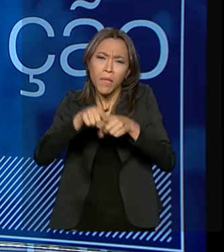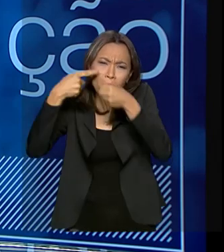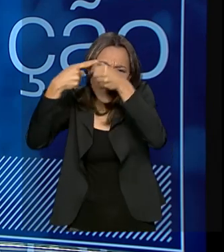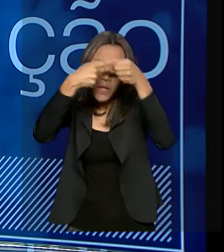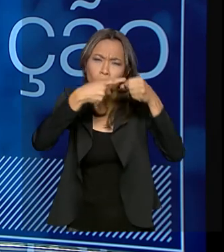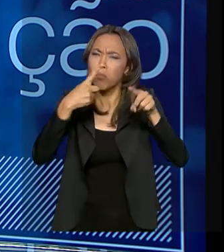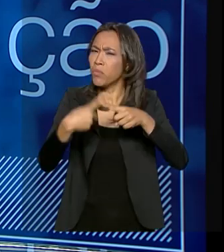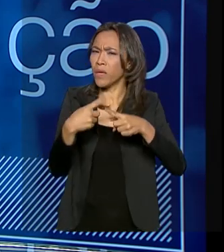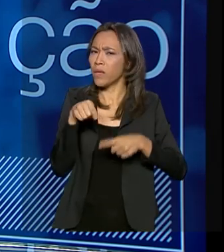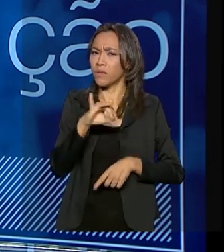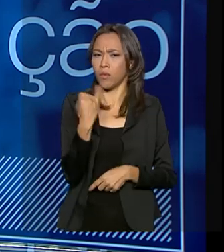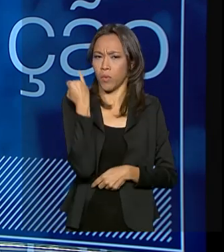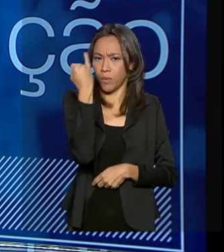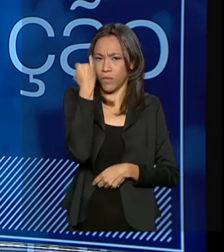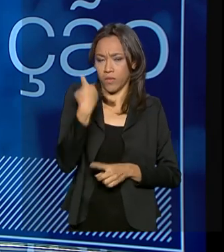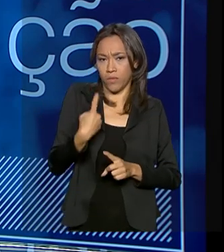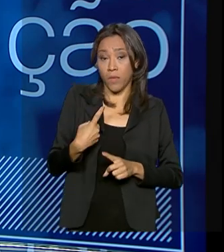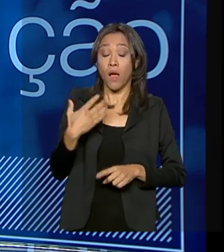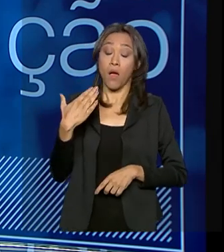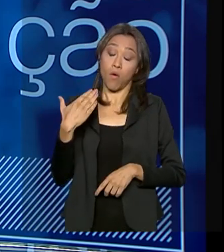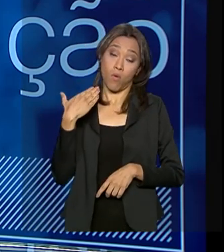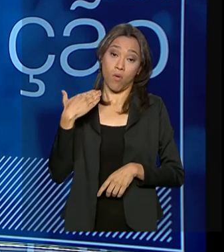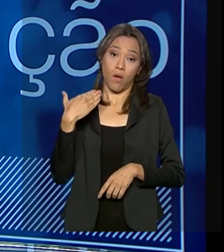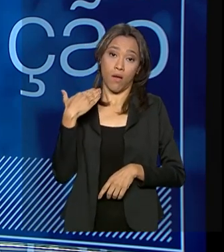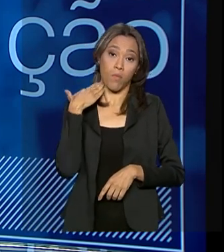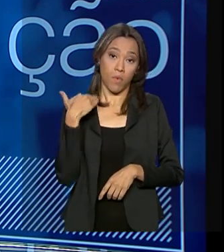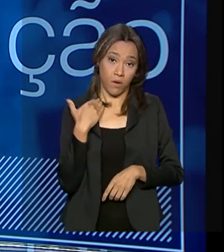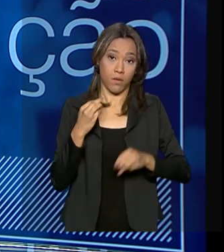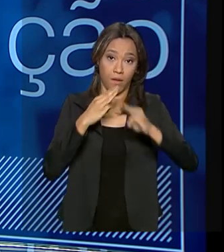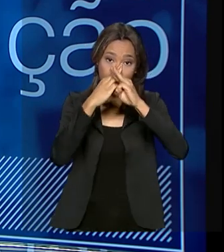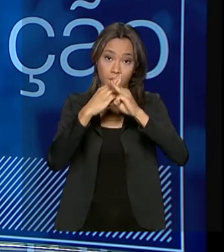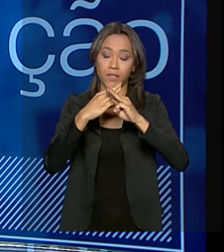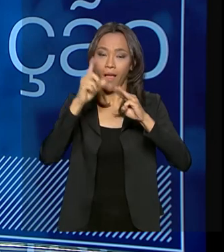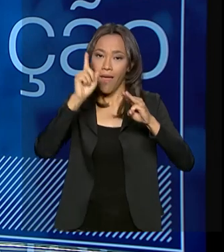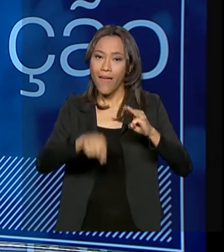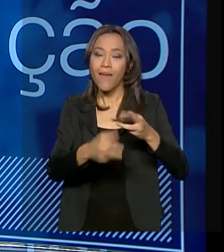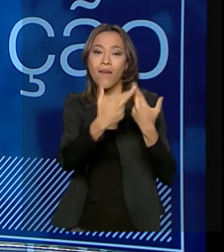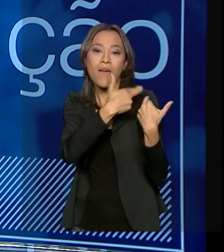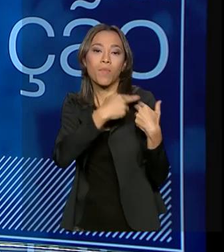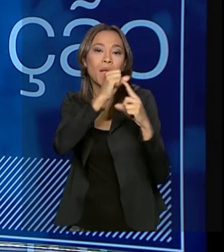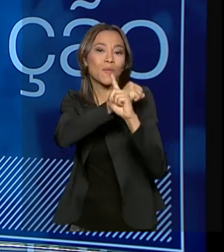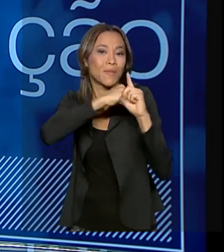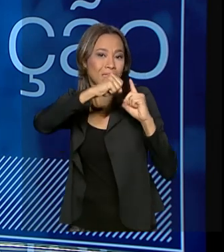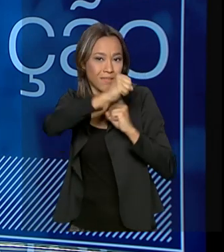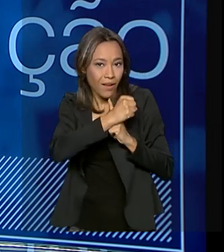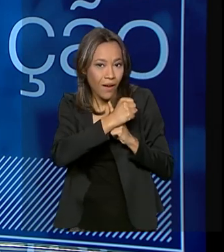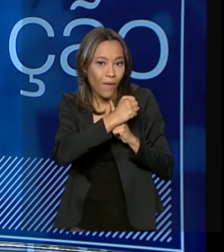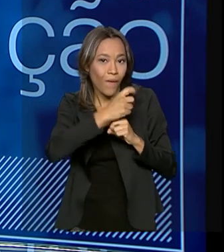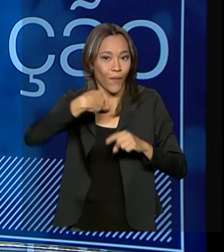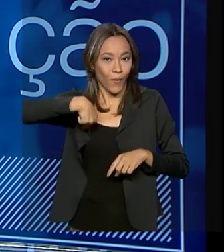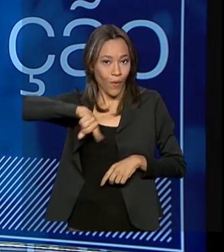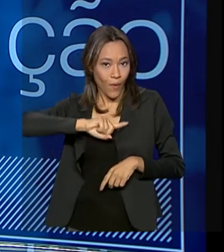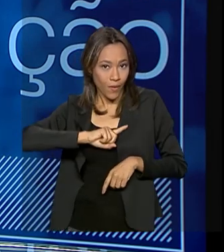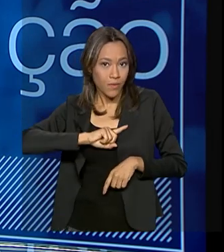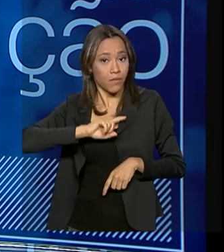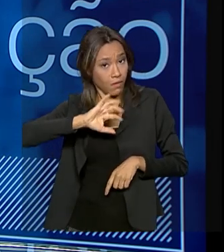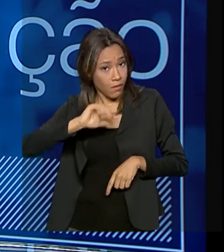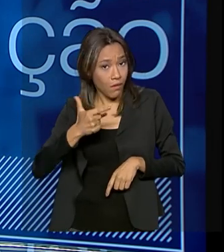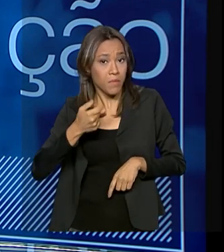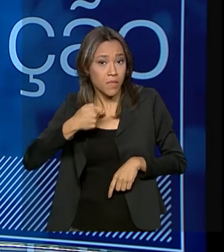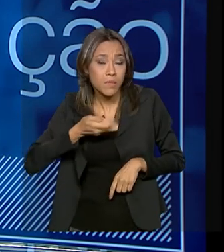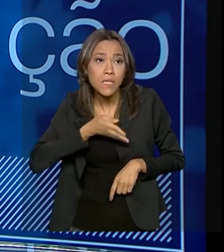Porque dada essa questão da Caixa como banco social, nós temos que ir exatamente naqueles